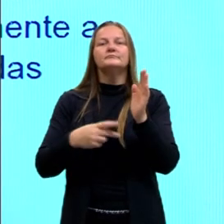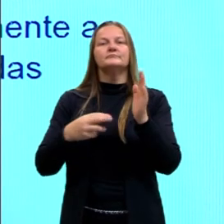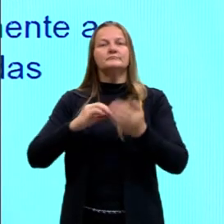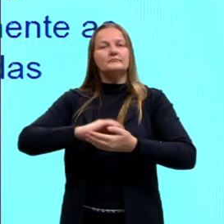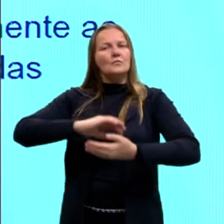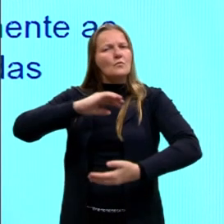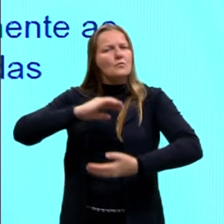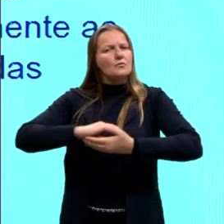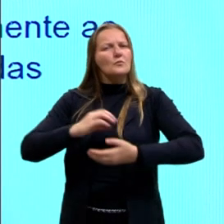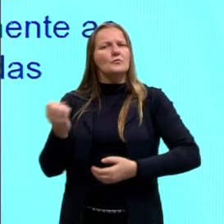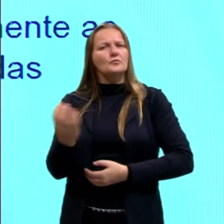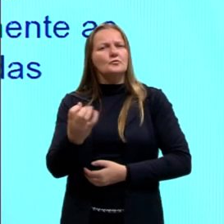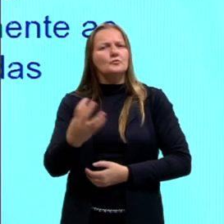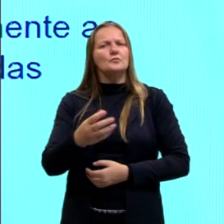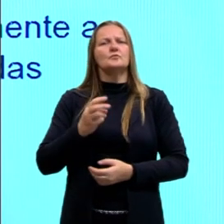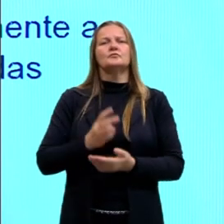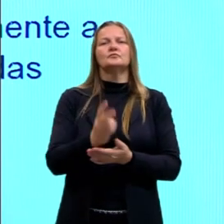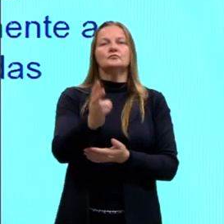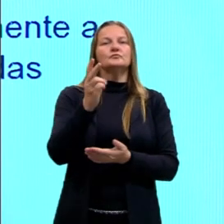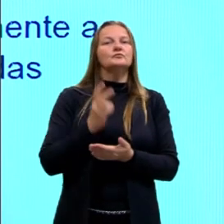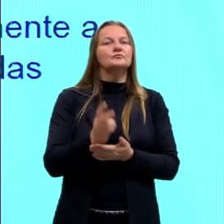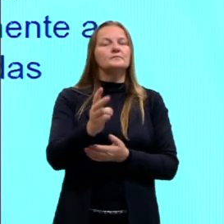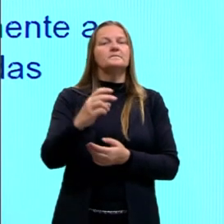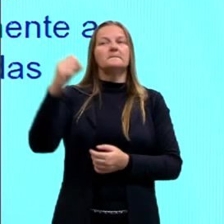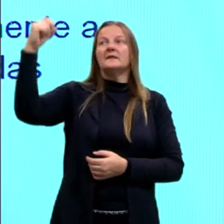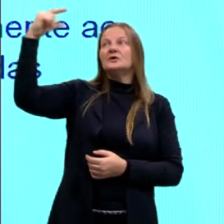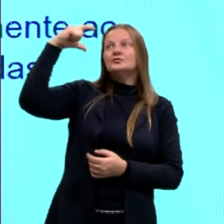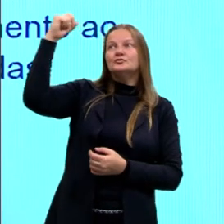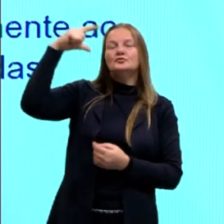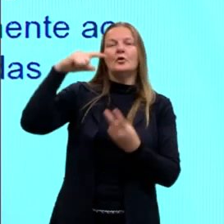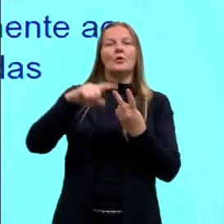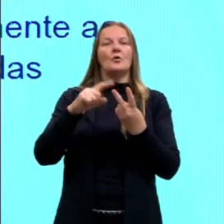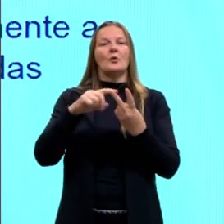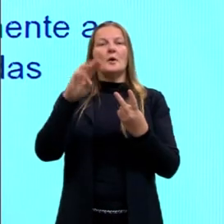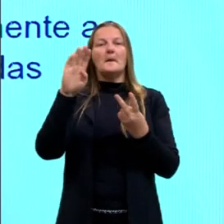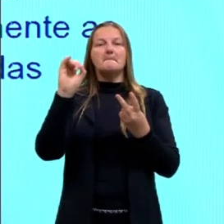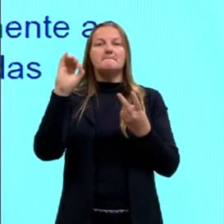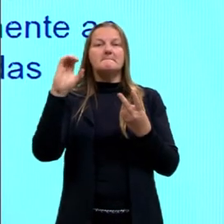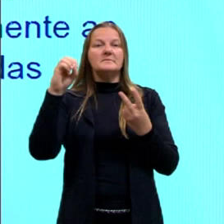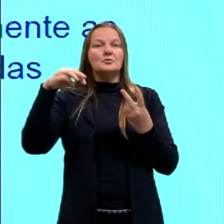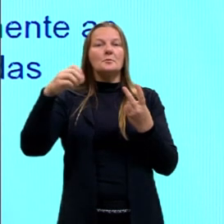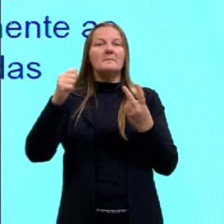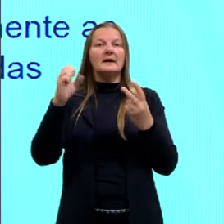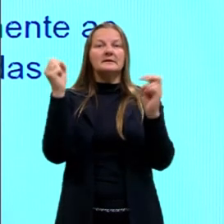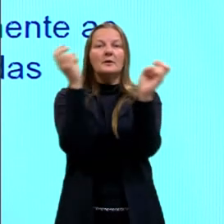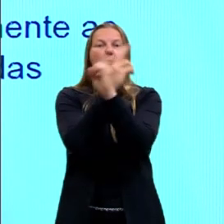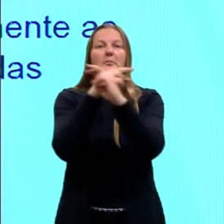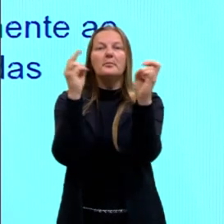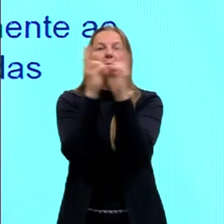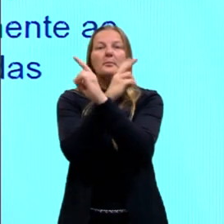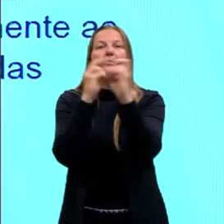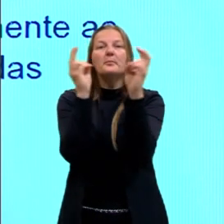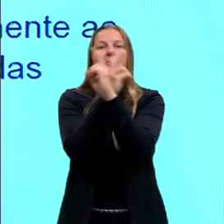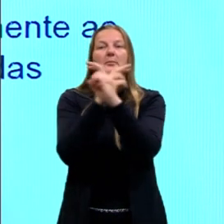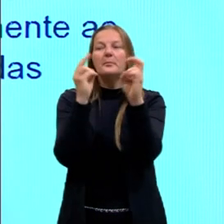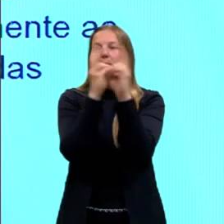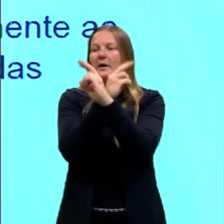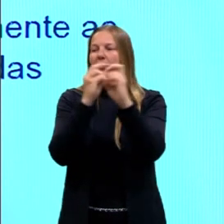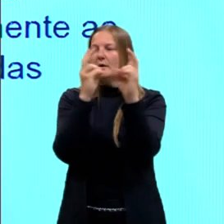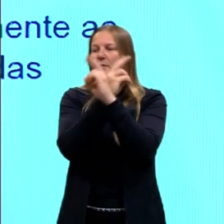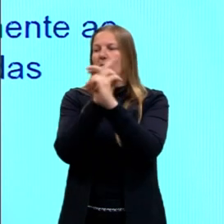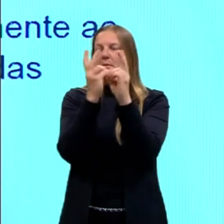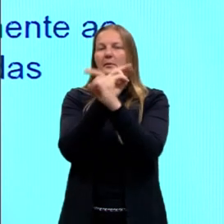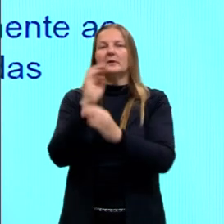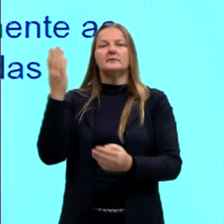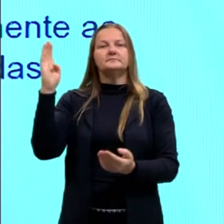que são permanentes, né, a solar, a biomassa, que nós vamos ver, a eólica, que é o dos ventos, né, entre